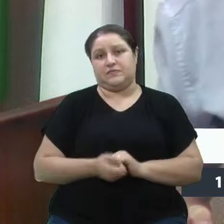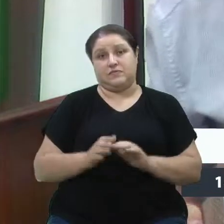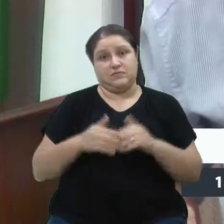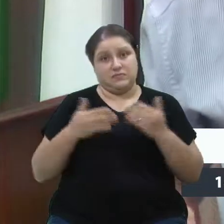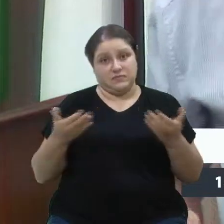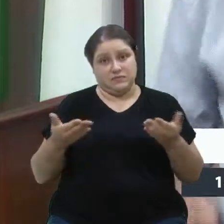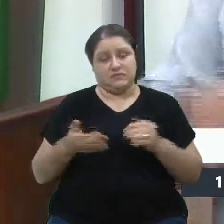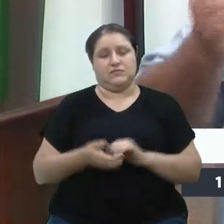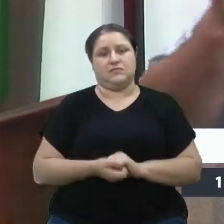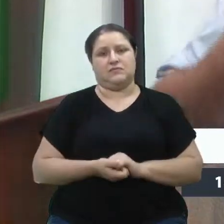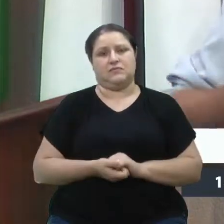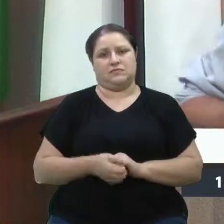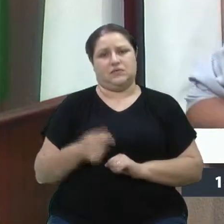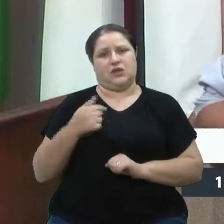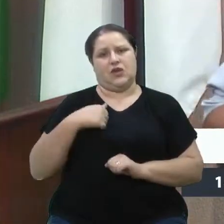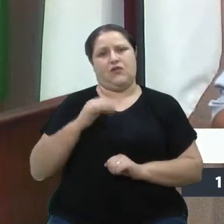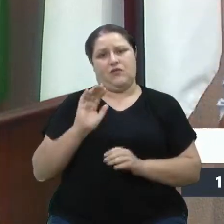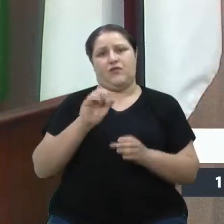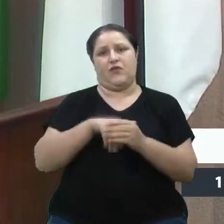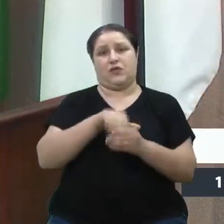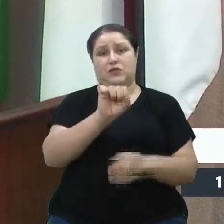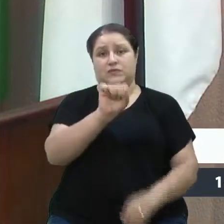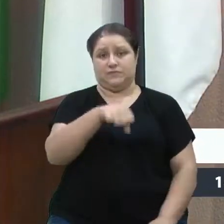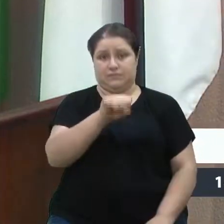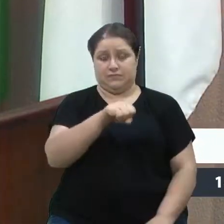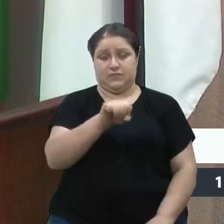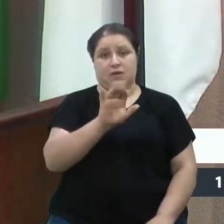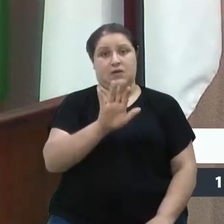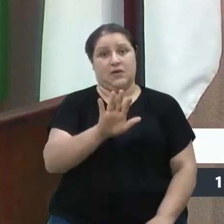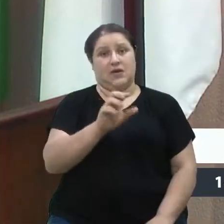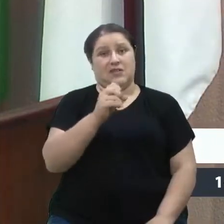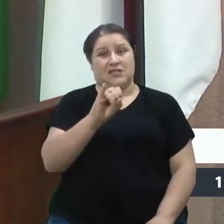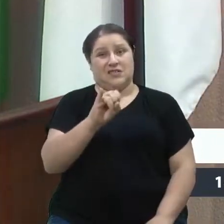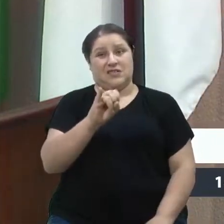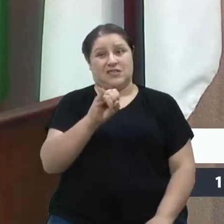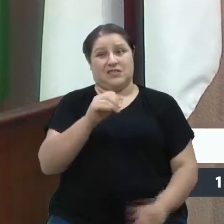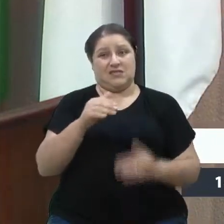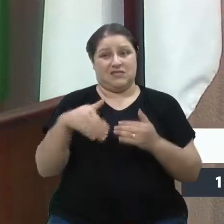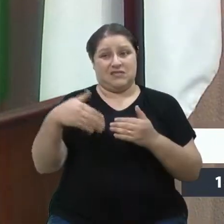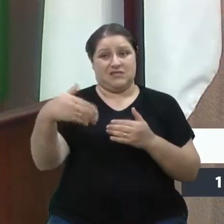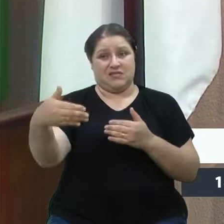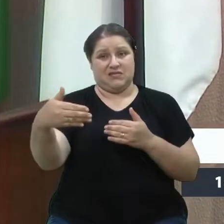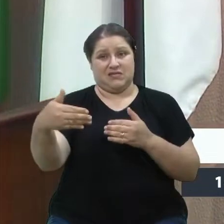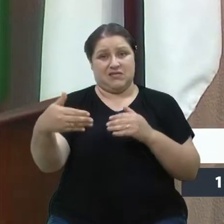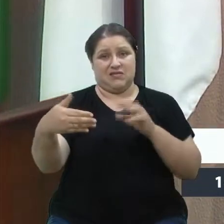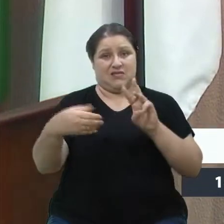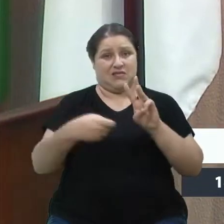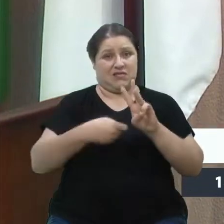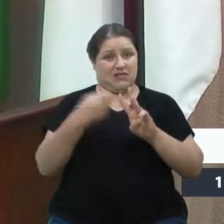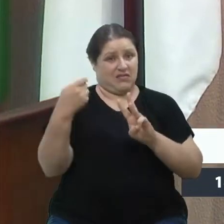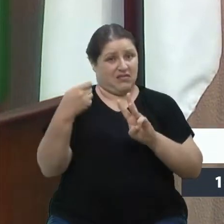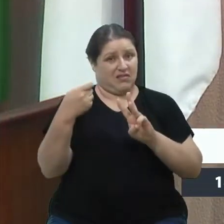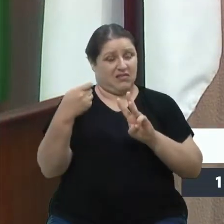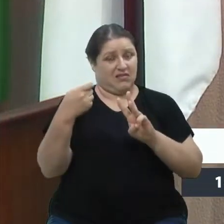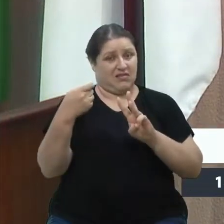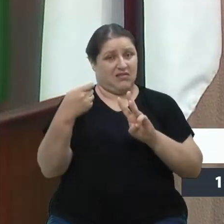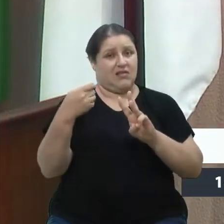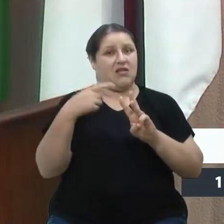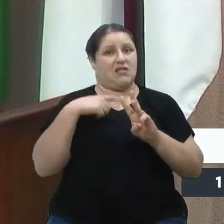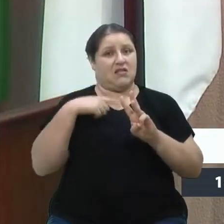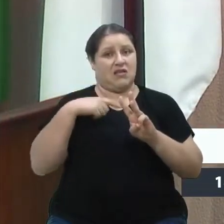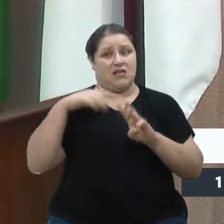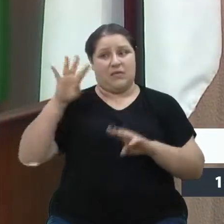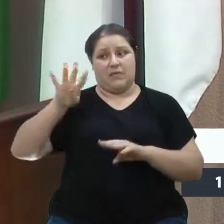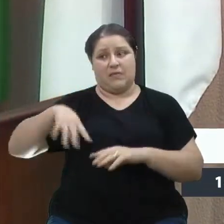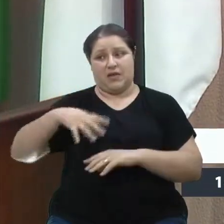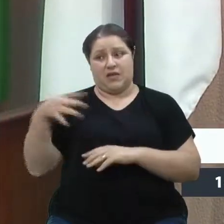Então, eu vou votar favorável. Agora, se daqui a três meses, na planilha da FAS,